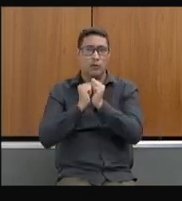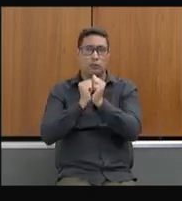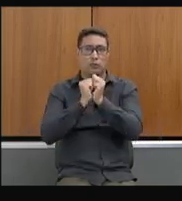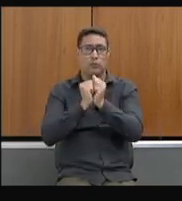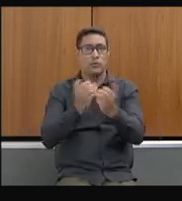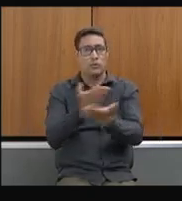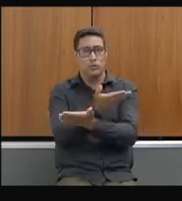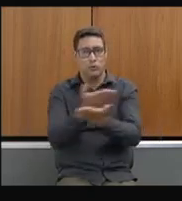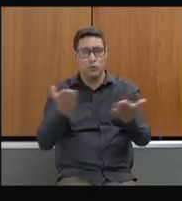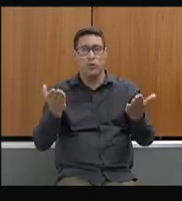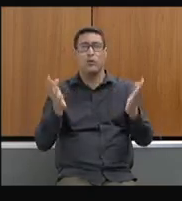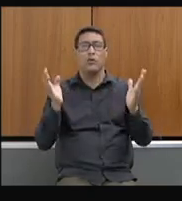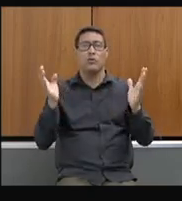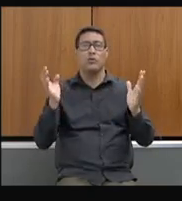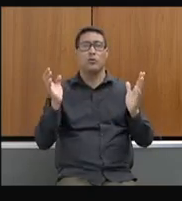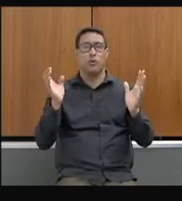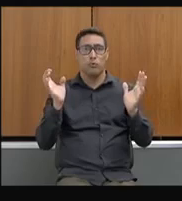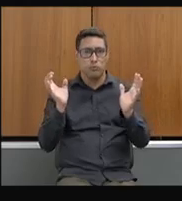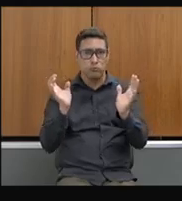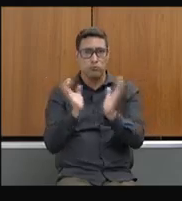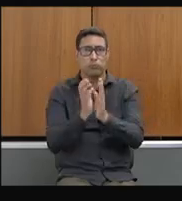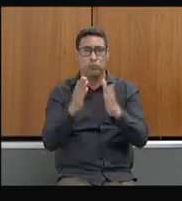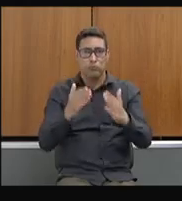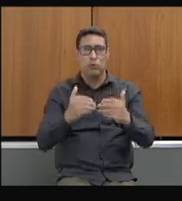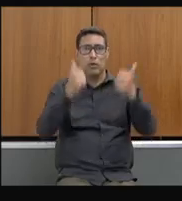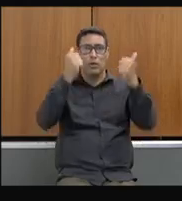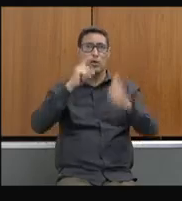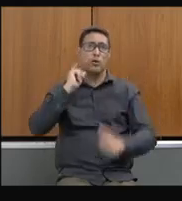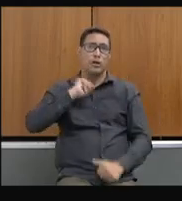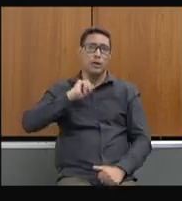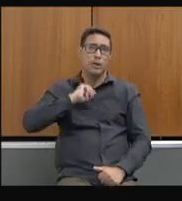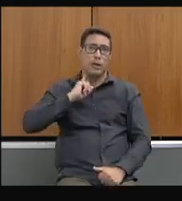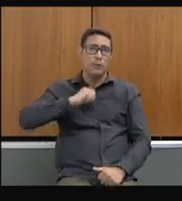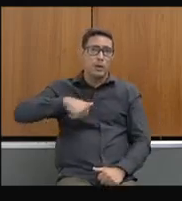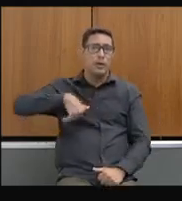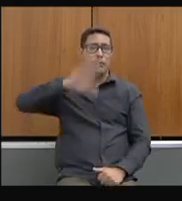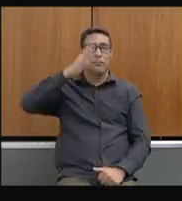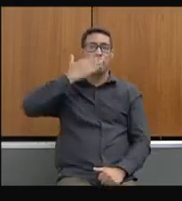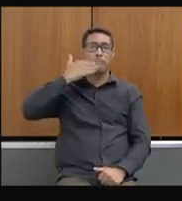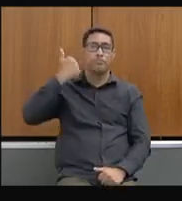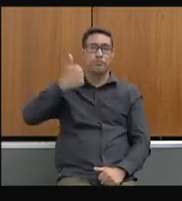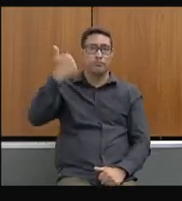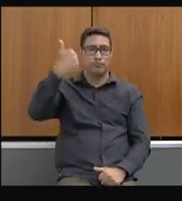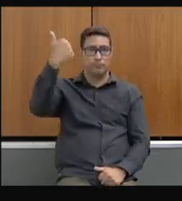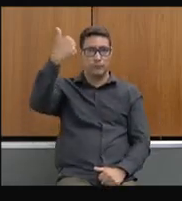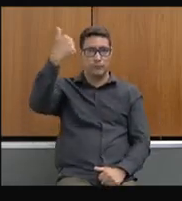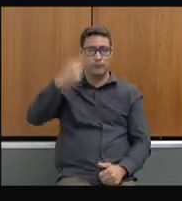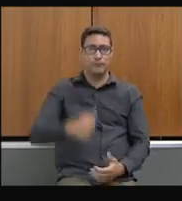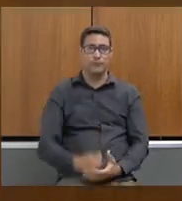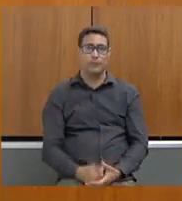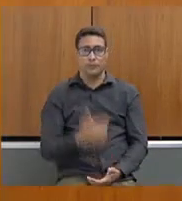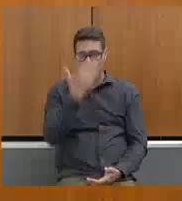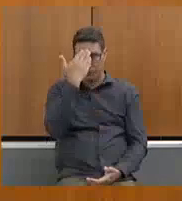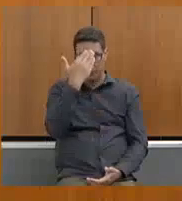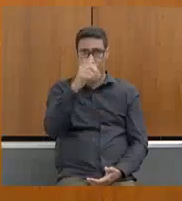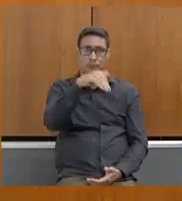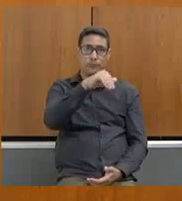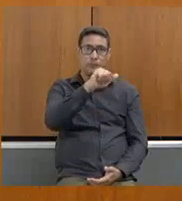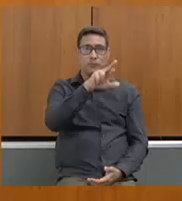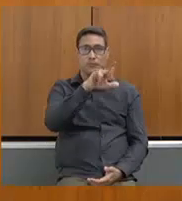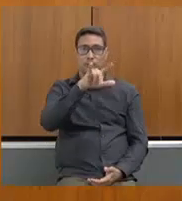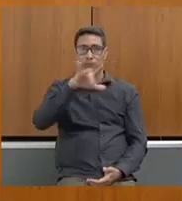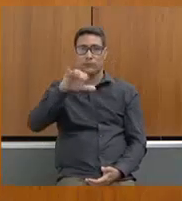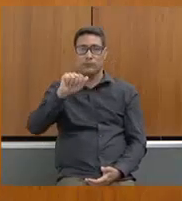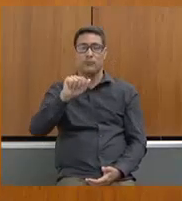caminhada com um governo melhor, com uma Minas mais eficiente. Obrigada. Marília. Muito obrigado,